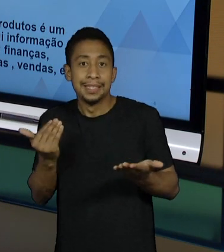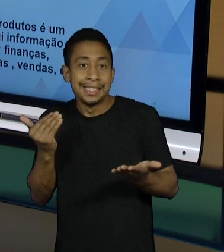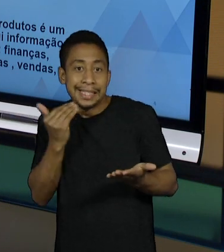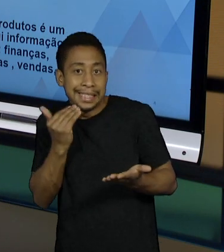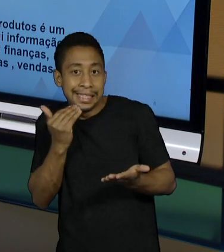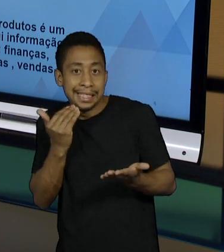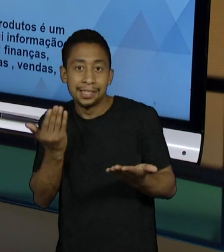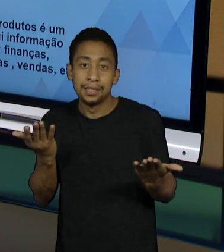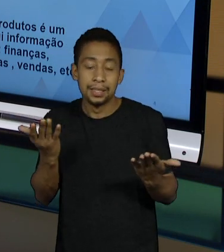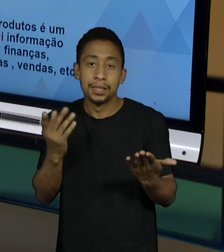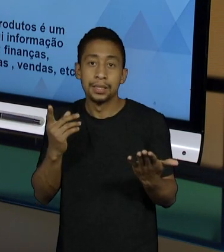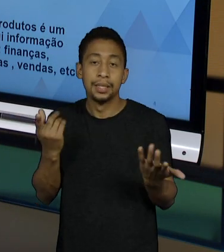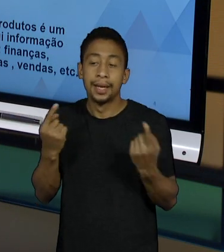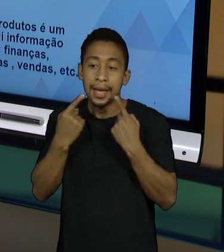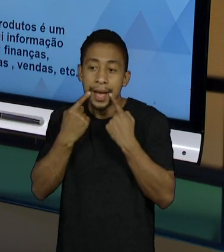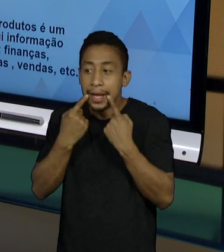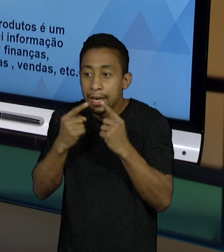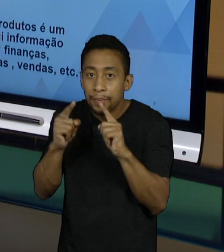maior reclamação?